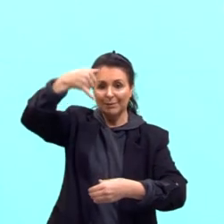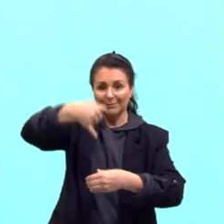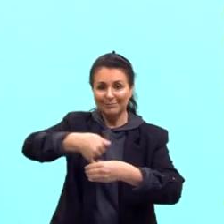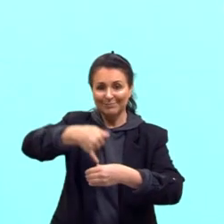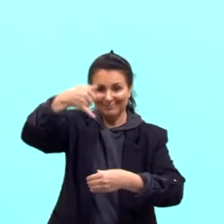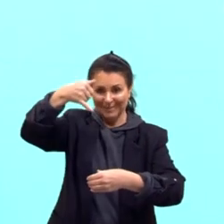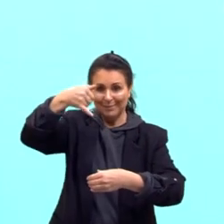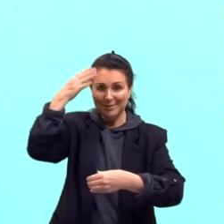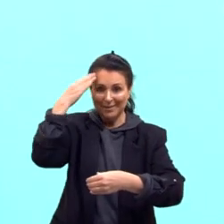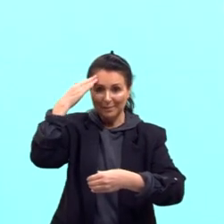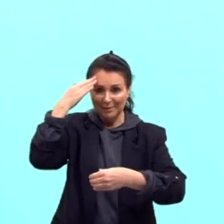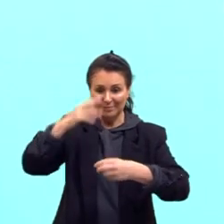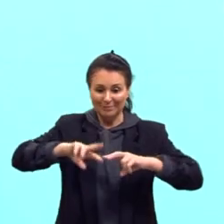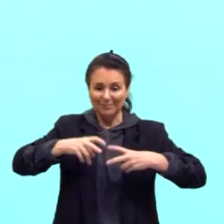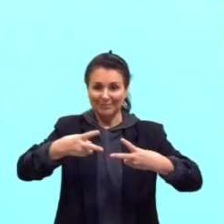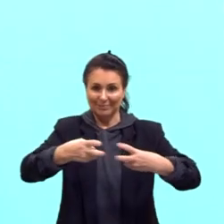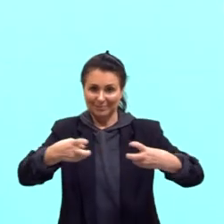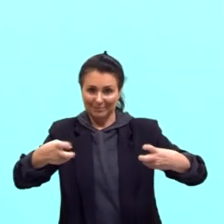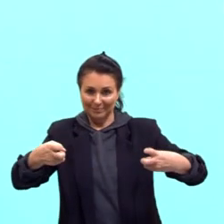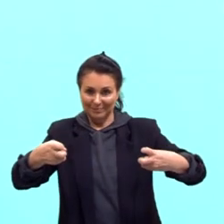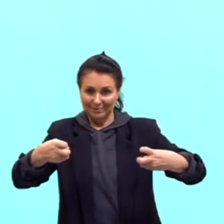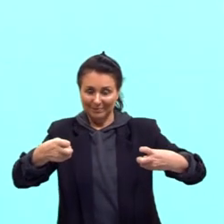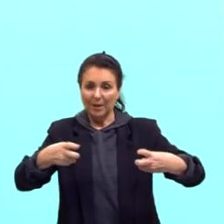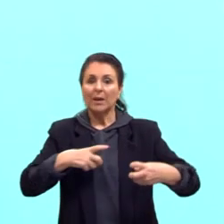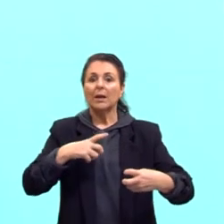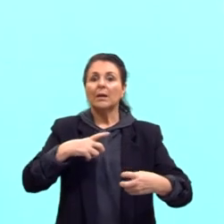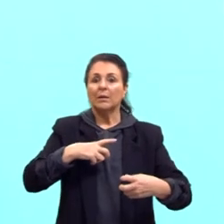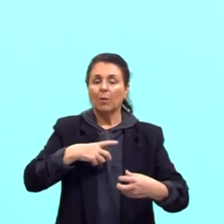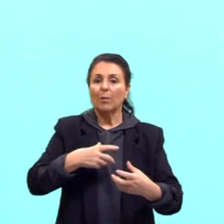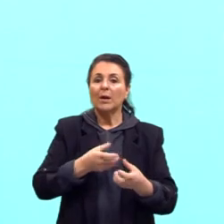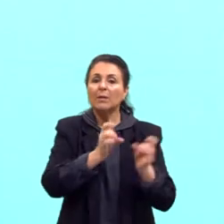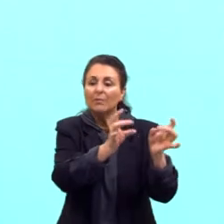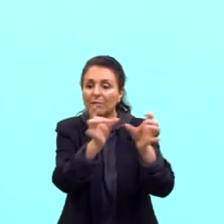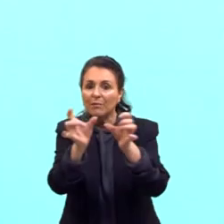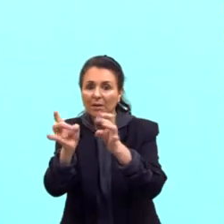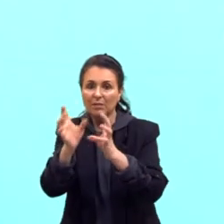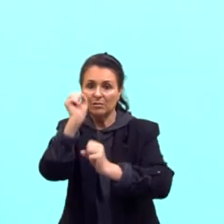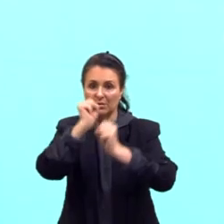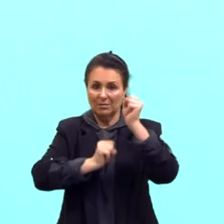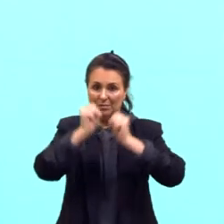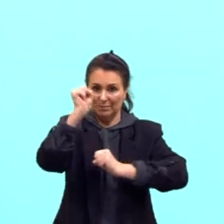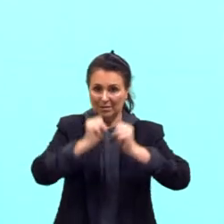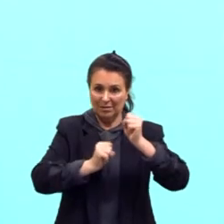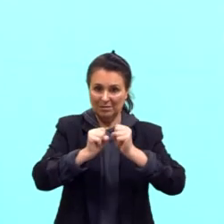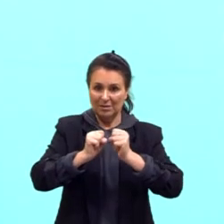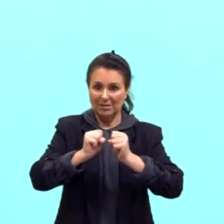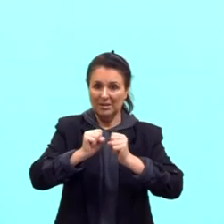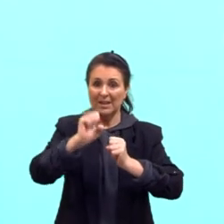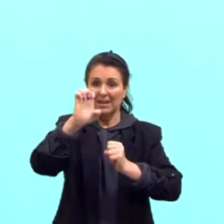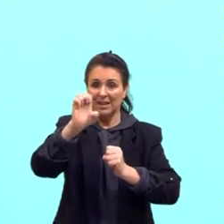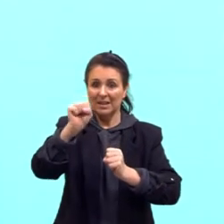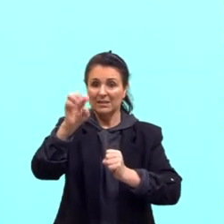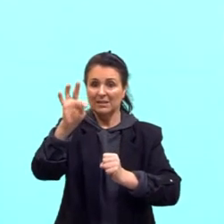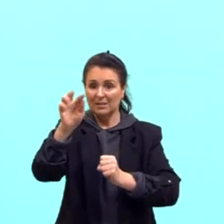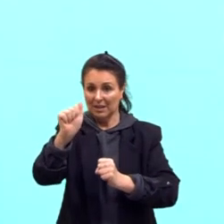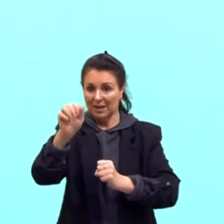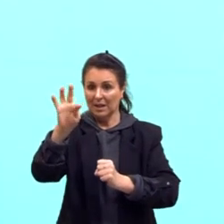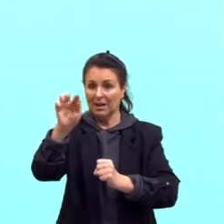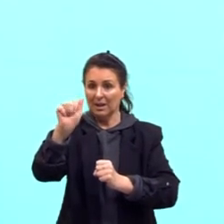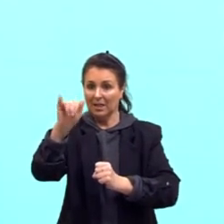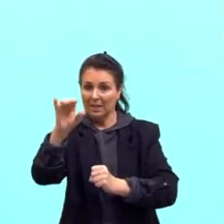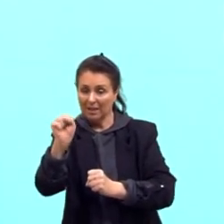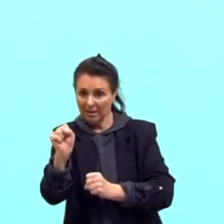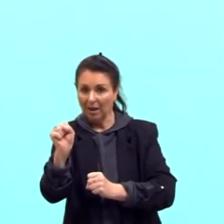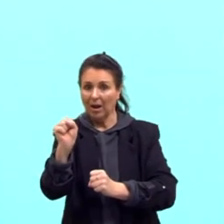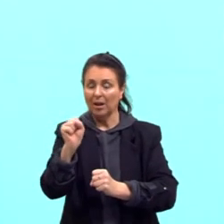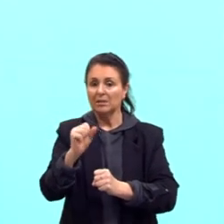papéis das estatais, tá, e aí, então, ele consegue, aqui tá justamente esse valor, ó, eu trago aqui